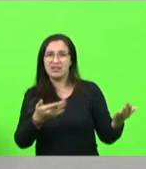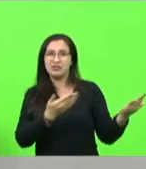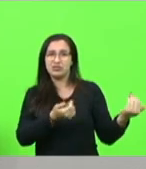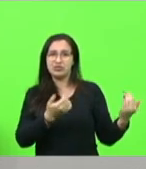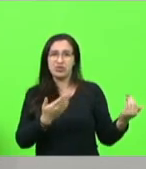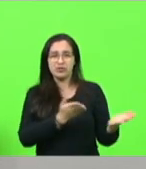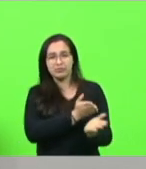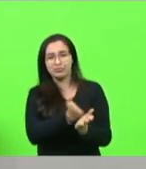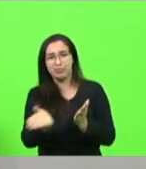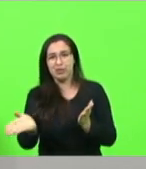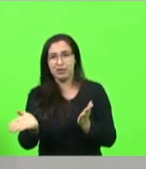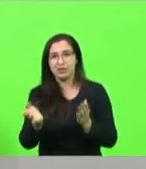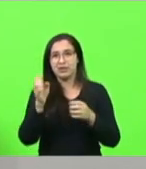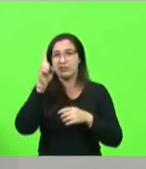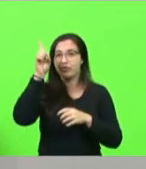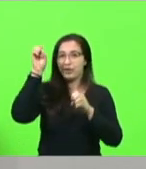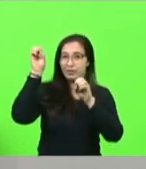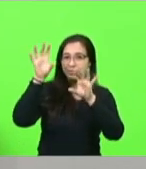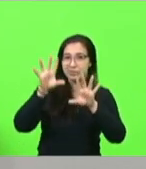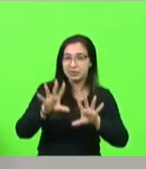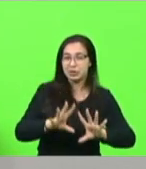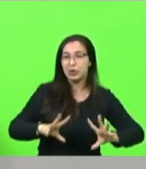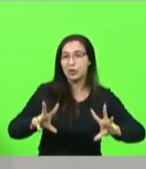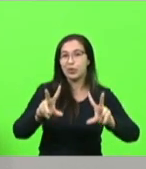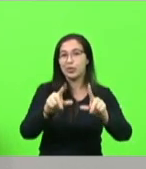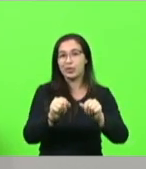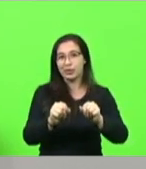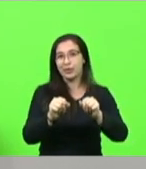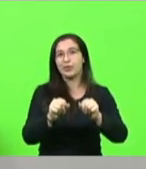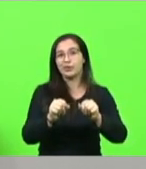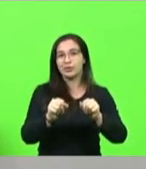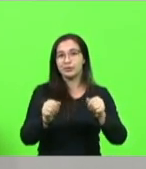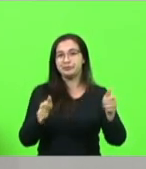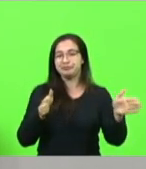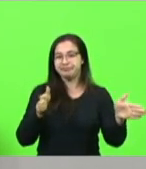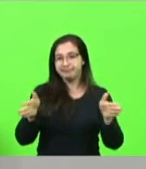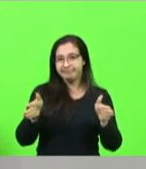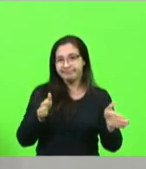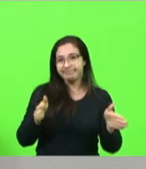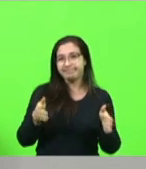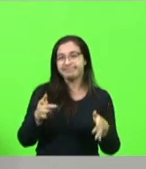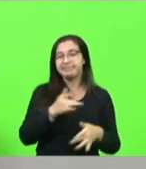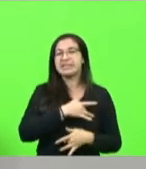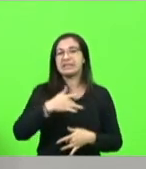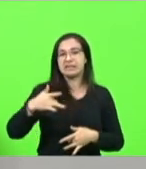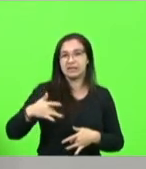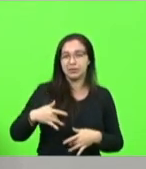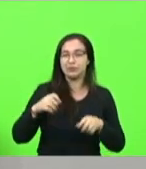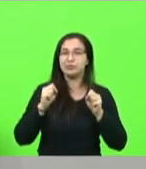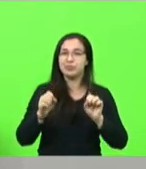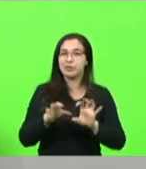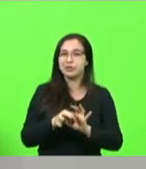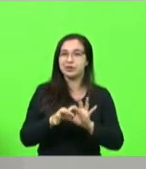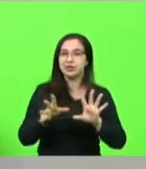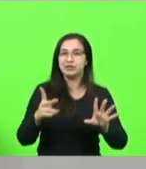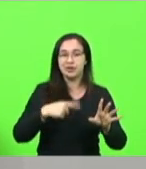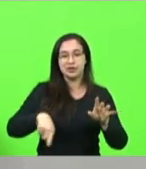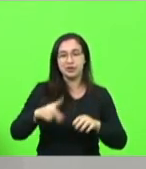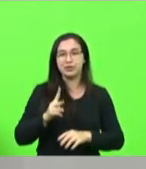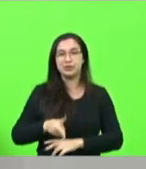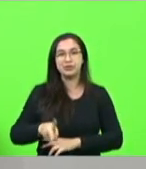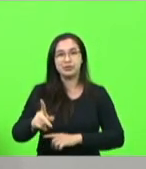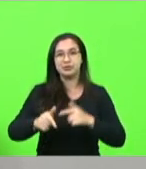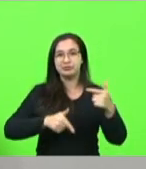cumprida. Que Deus nos abençoe a todos, nos dê saúde e permita que continuemos com essa